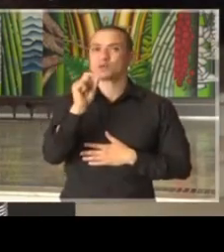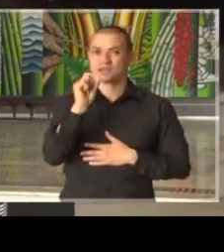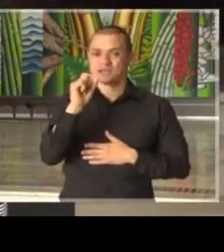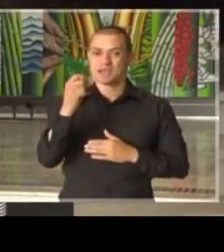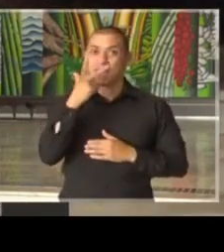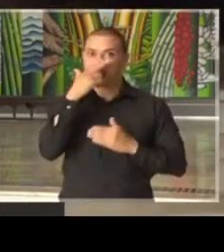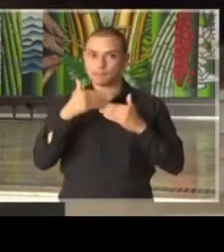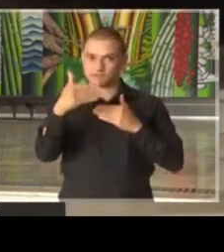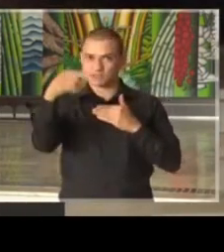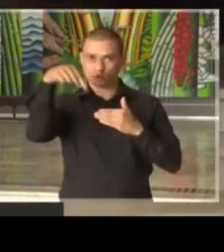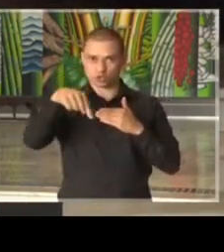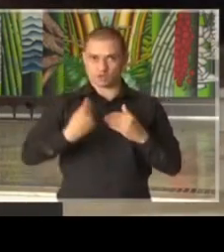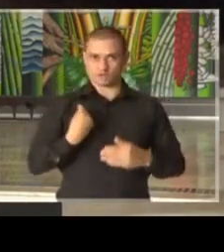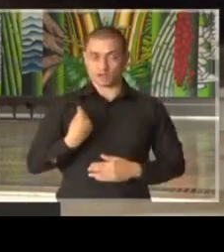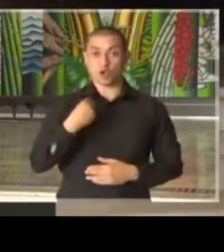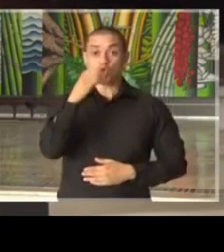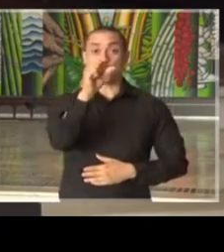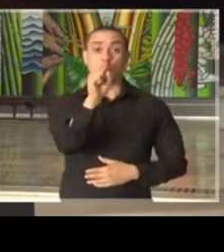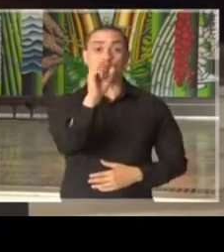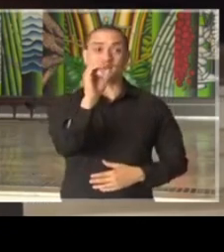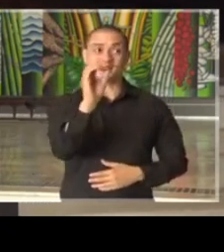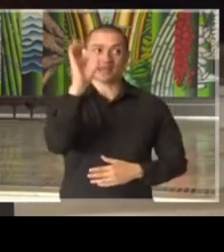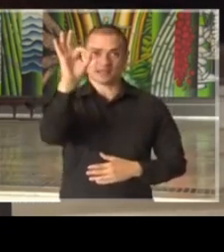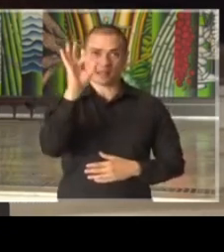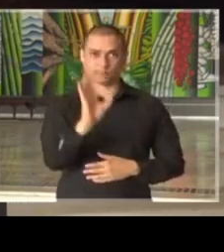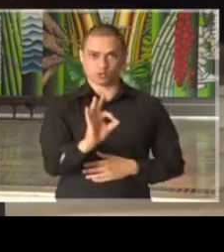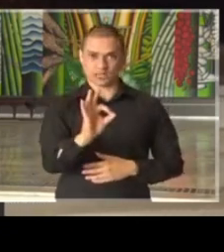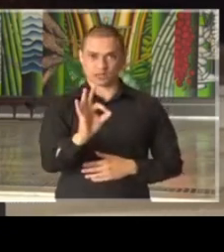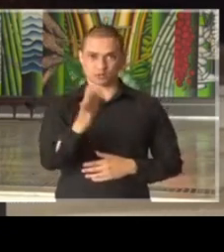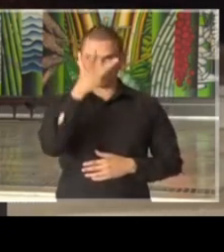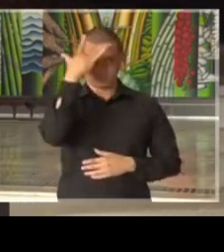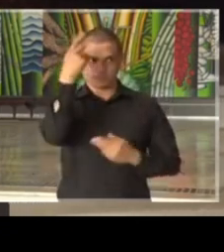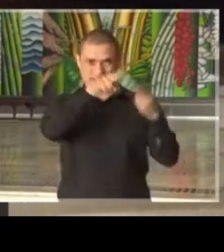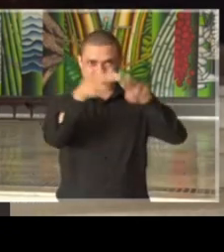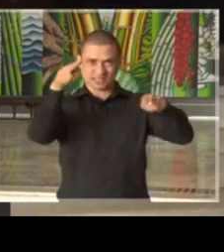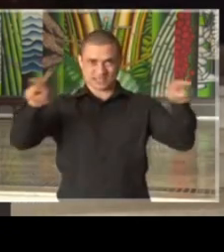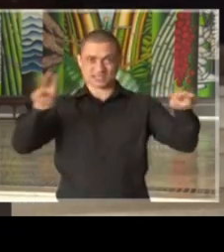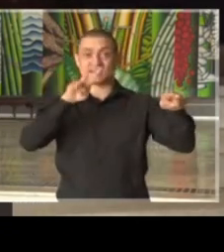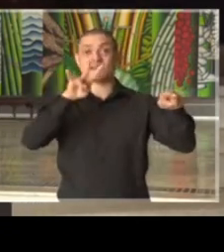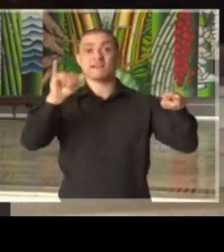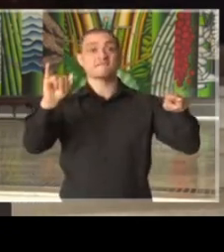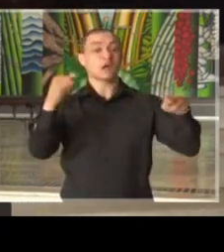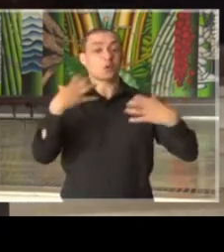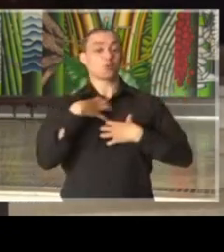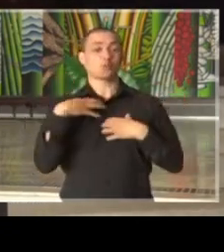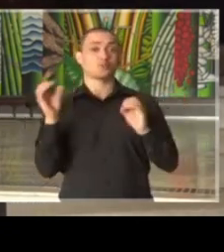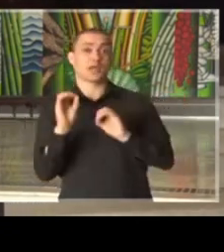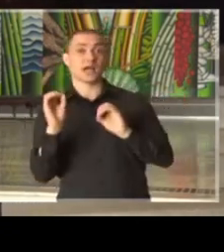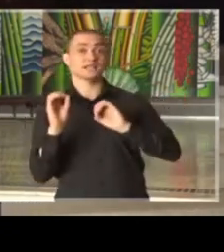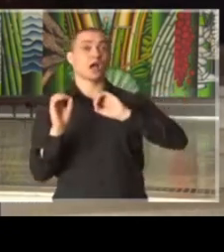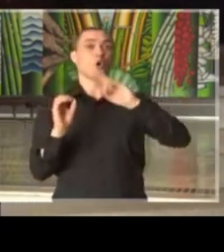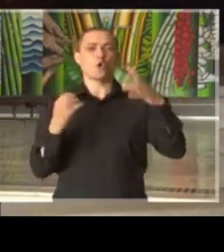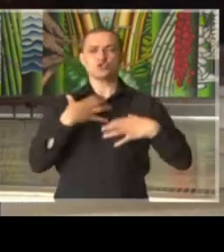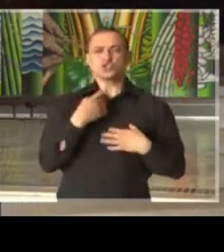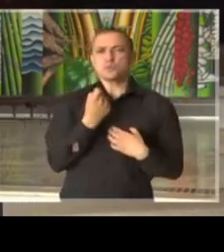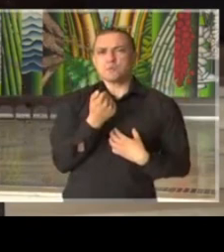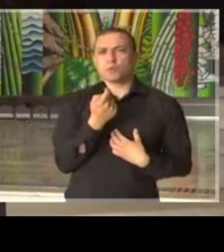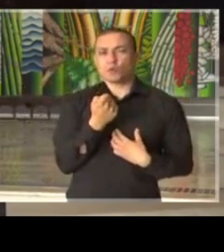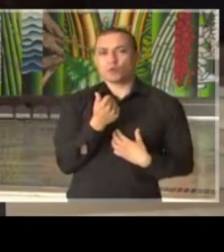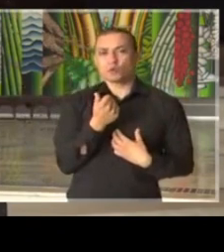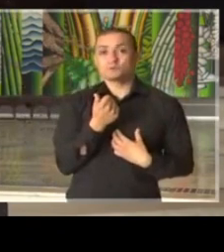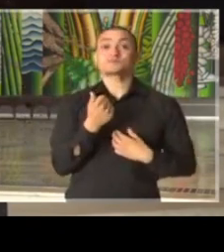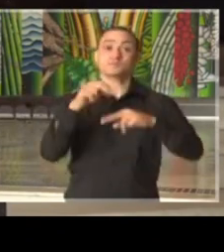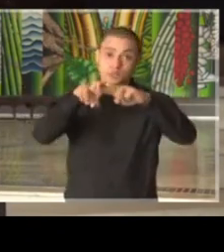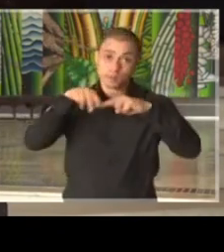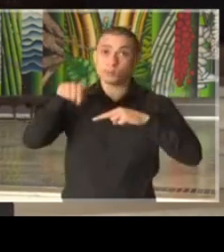do que nós estamos vendo. 80% dos pacientes serão pouco sintomáticos ou assintomáticos. Por